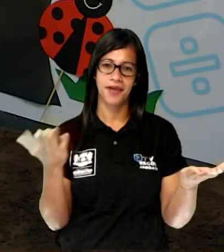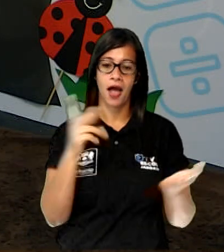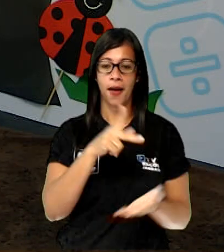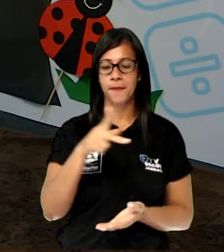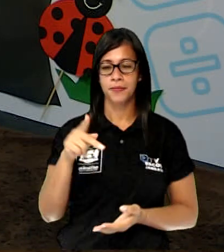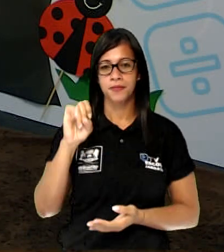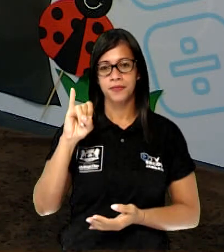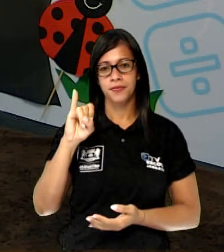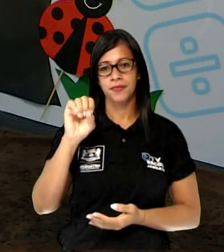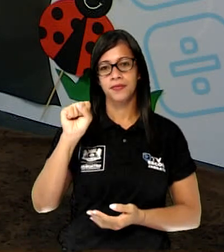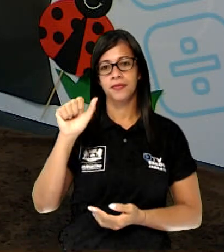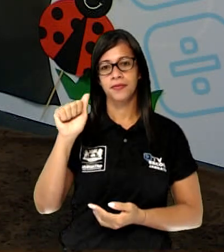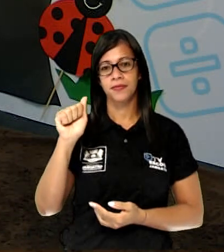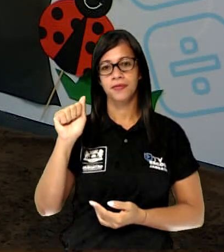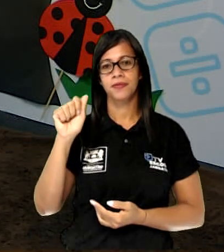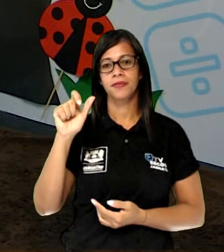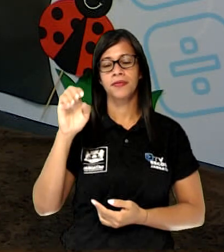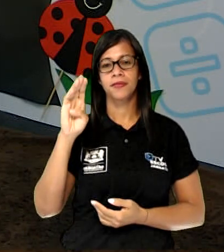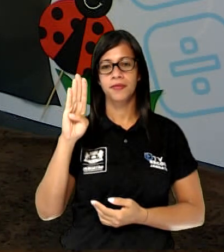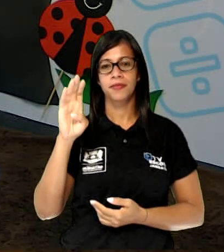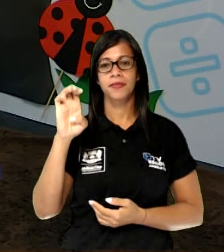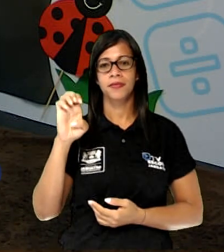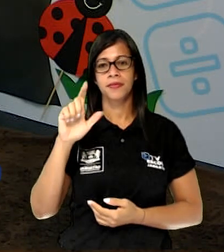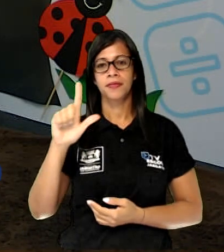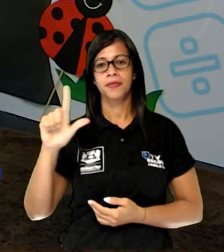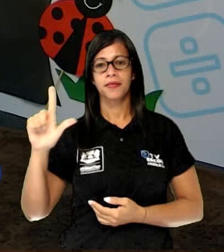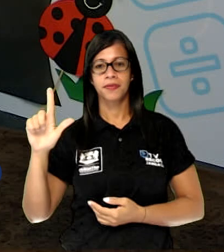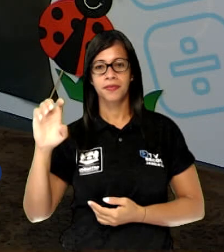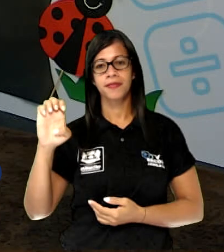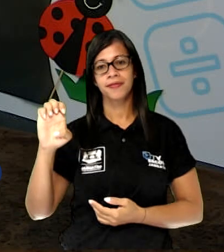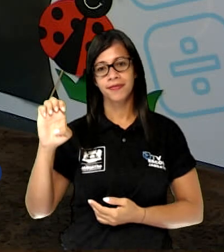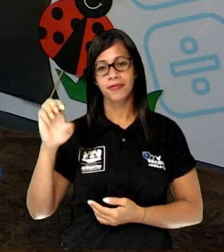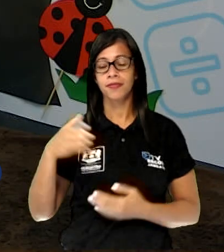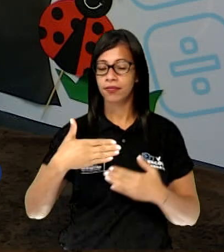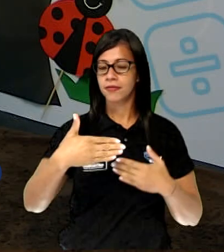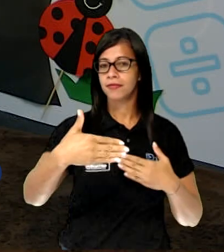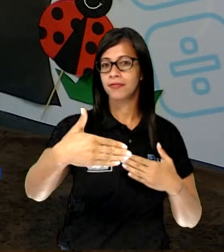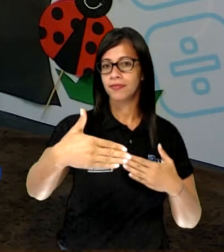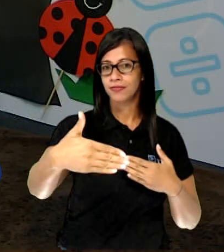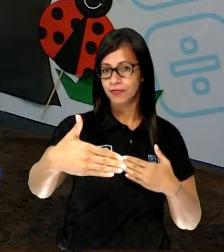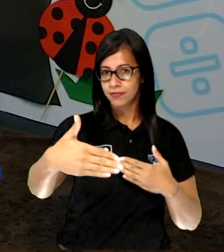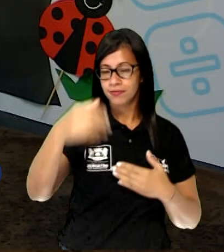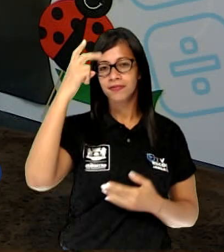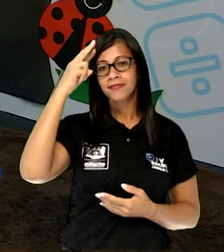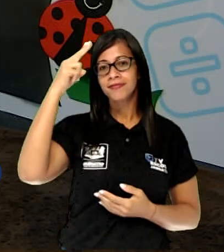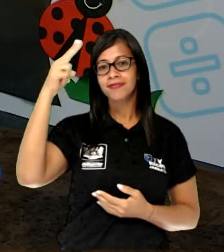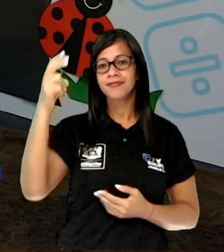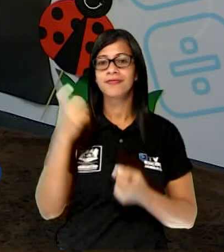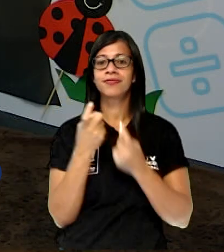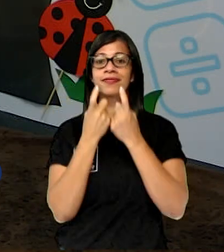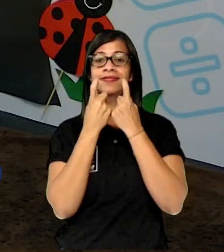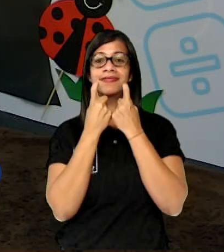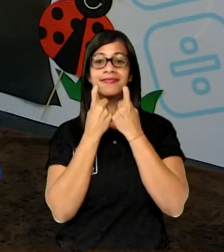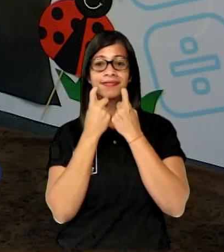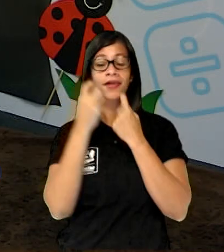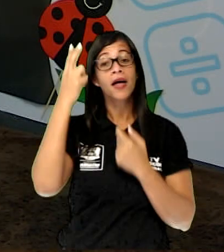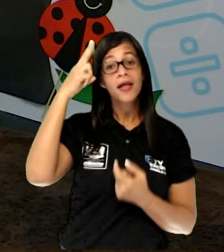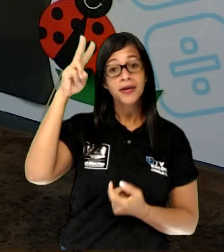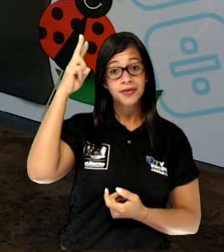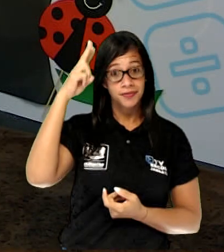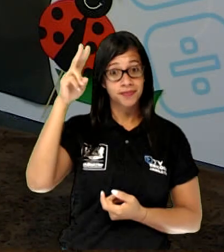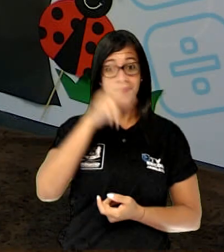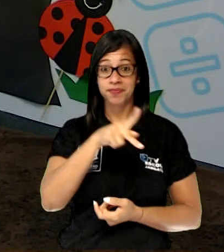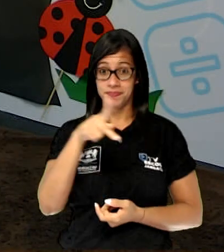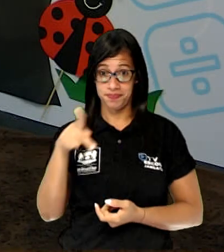professora Isabele e nesta semana vamos dar continuidade à história do Grufalo. Lembram que a professora Andresa